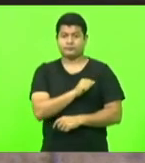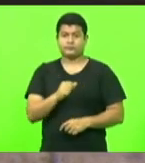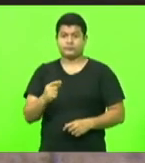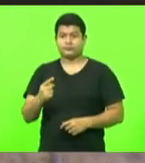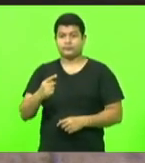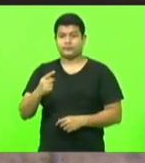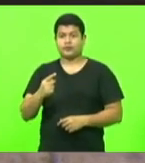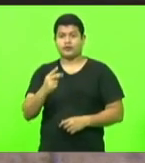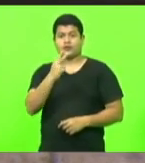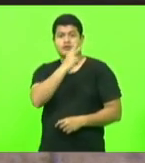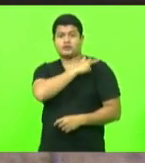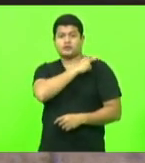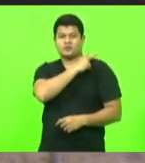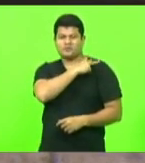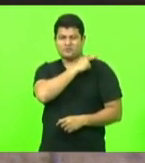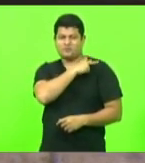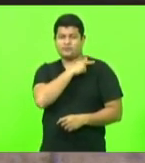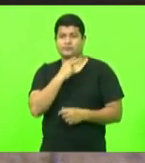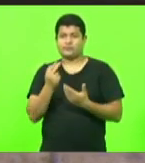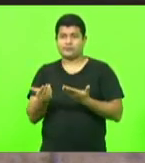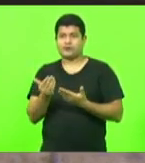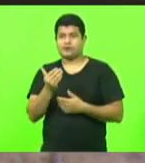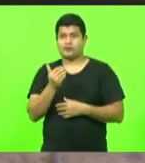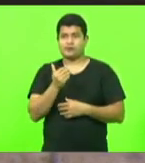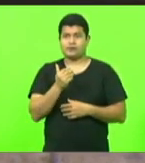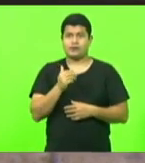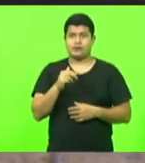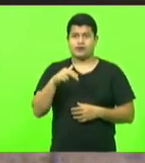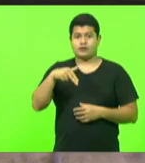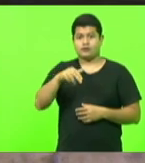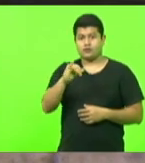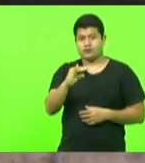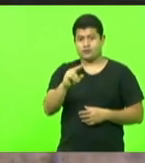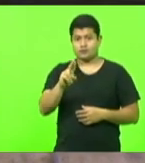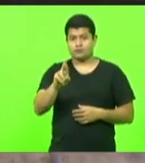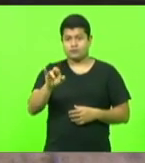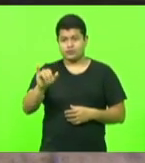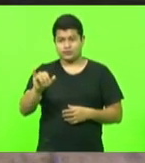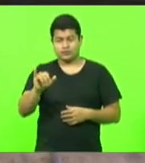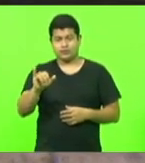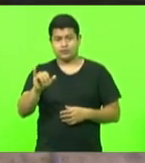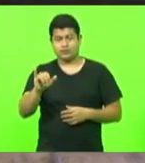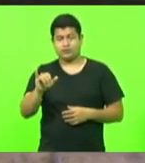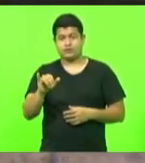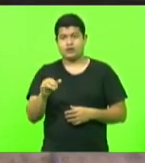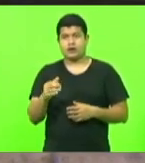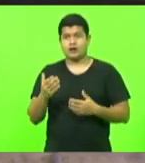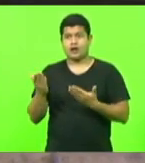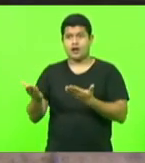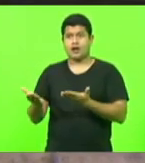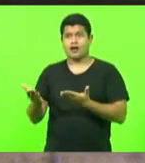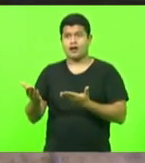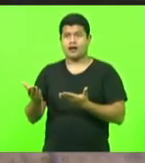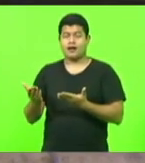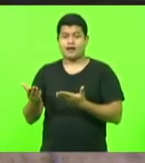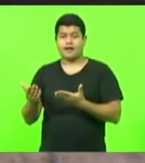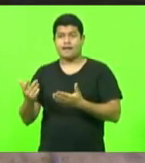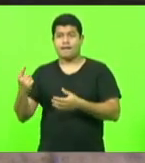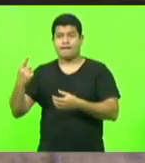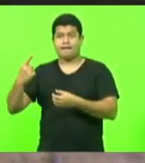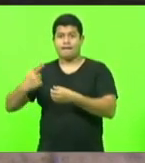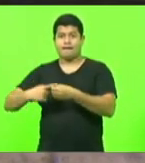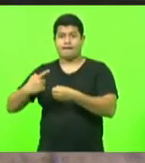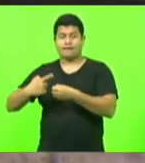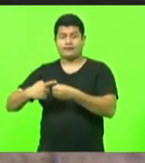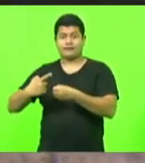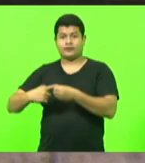ensino médio foi a Nicoli Ribas Ribeiro, lá da Campina da Alegria, Vargem Bonita, que